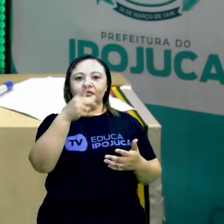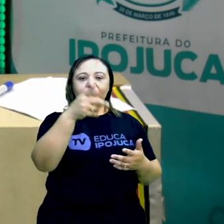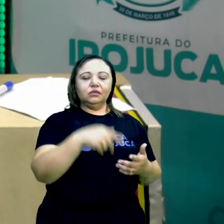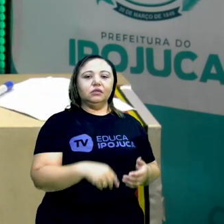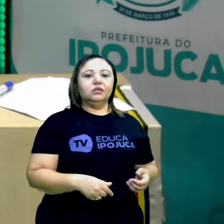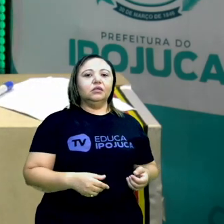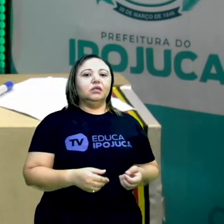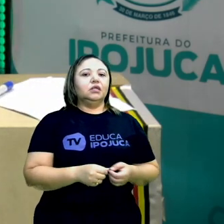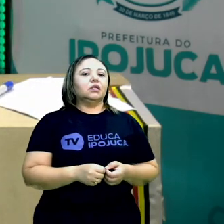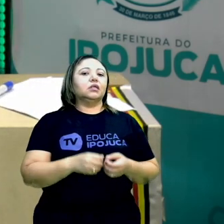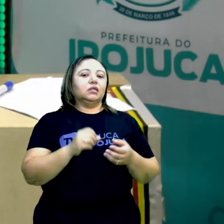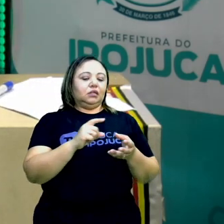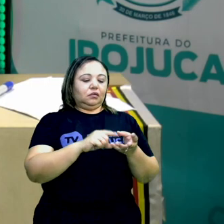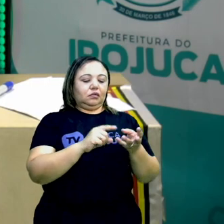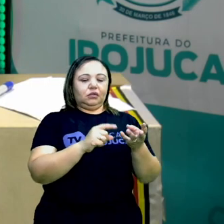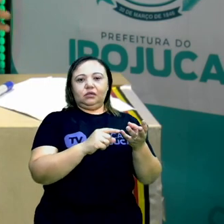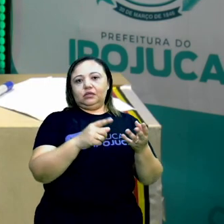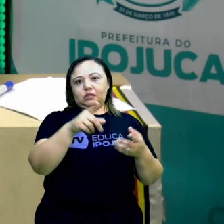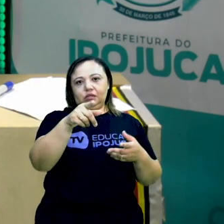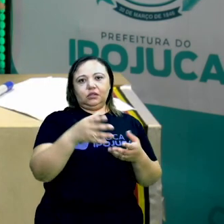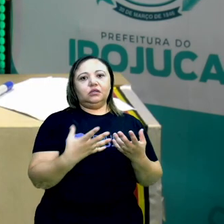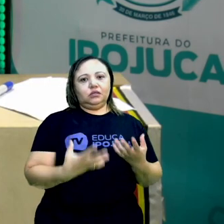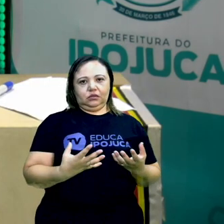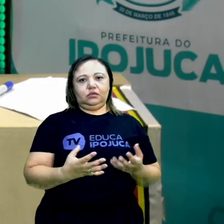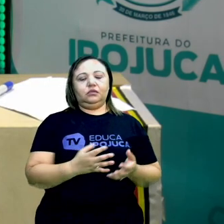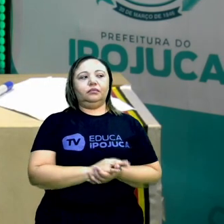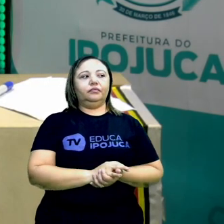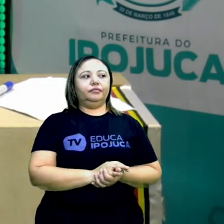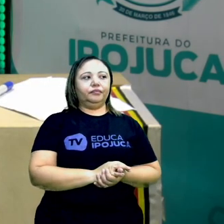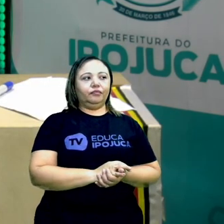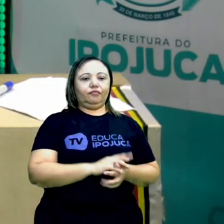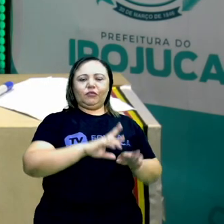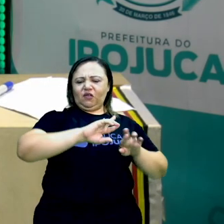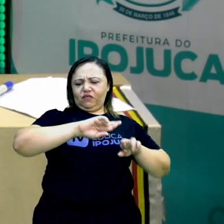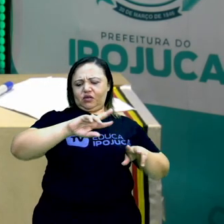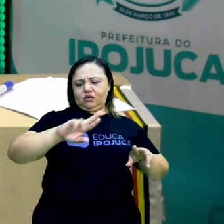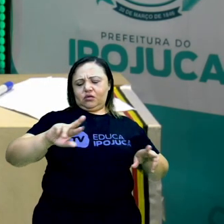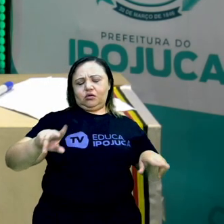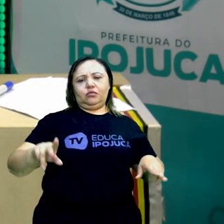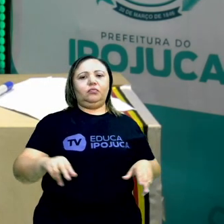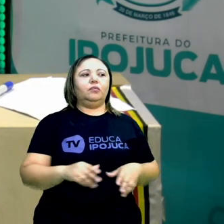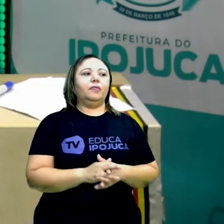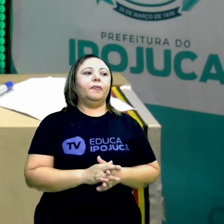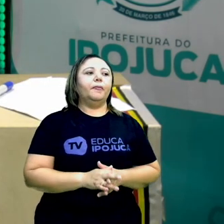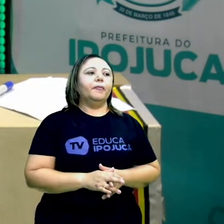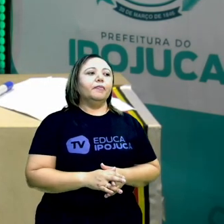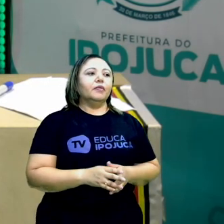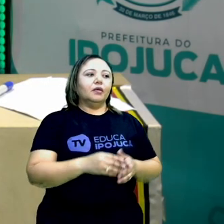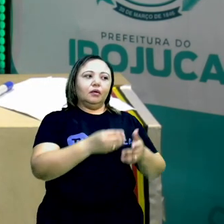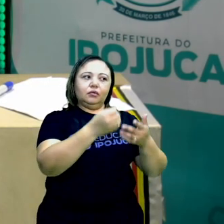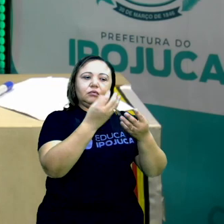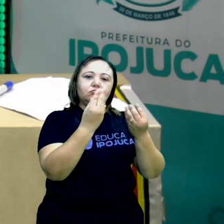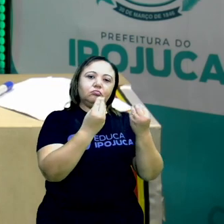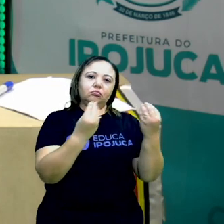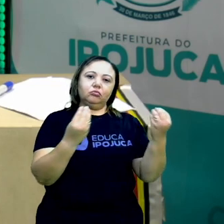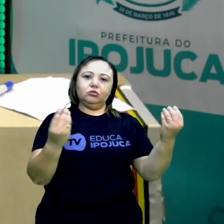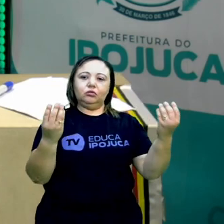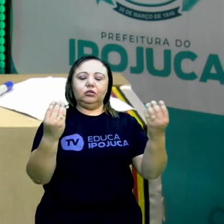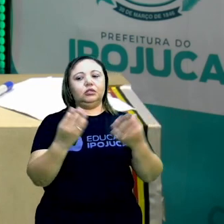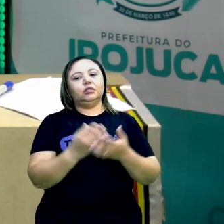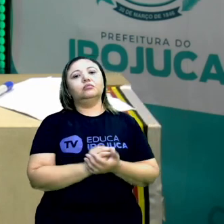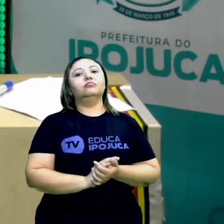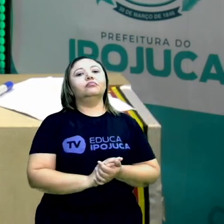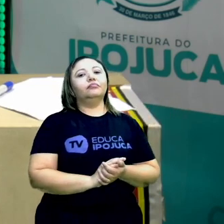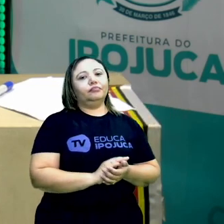A, quantas vogais E, I, O e U que vocês quiserem. A tia Carla já fez aqui, ó, um